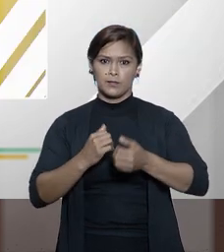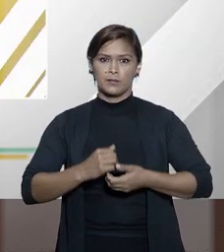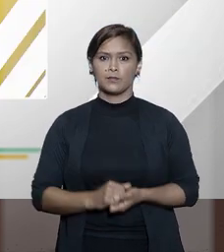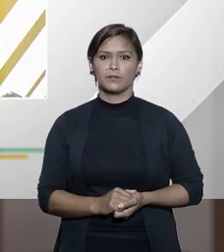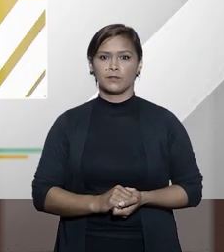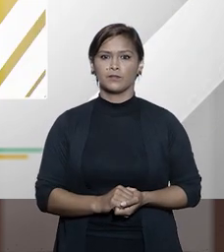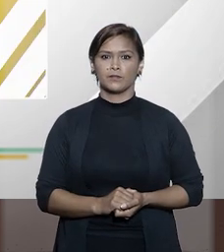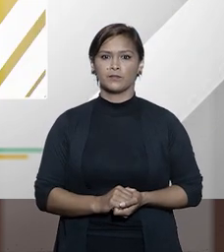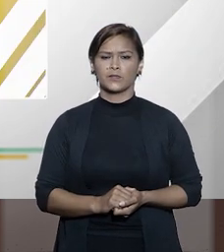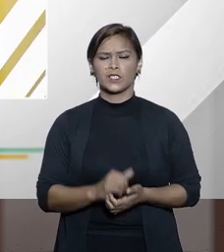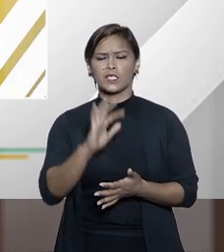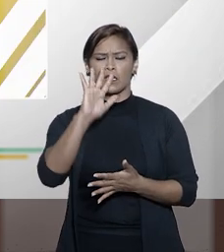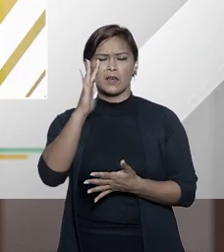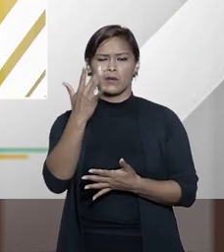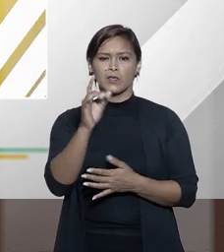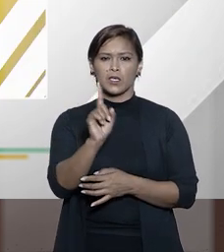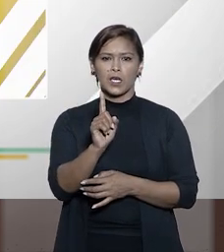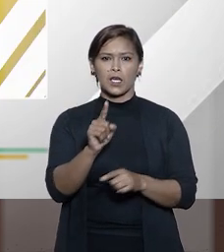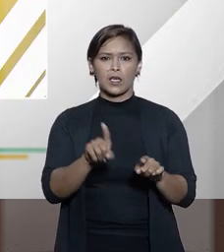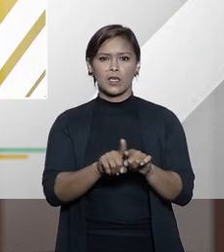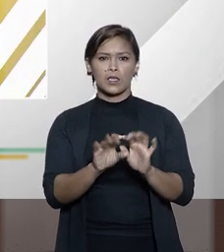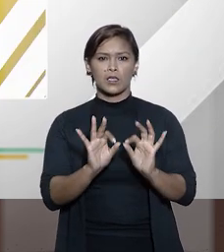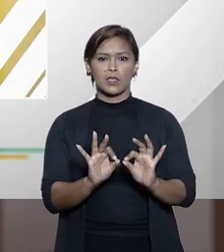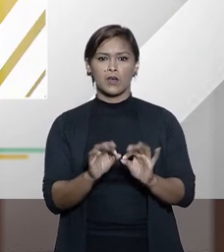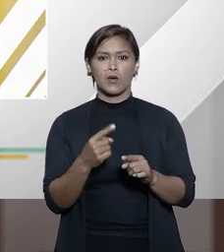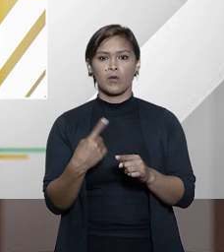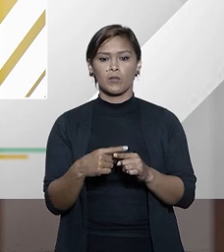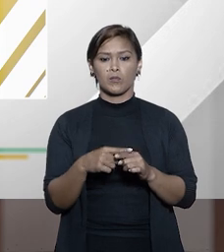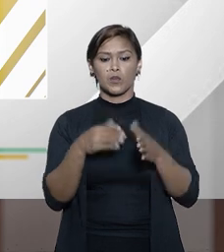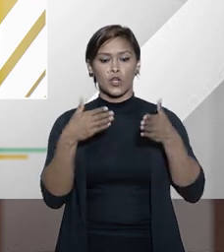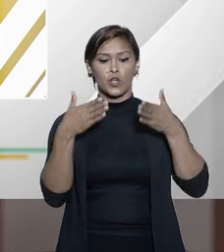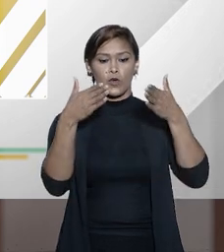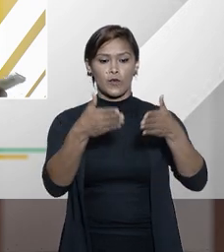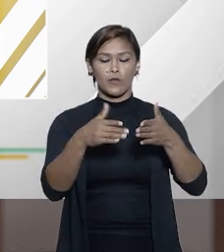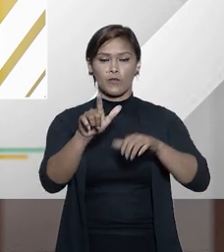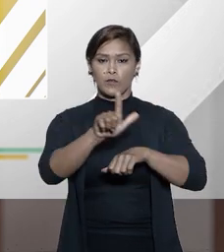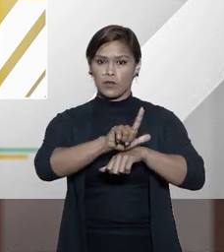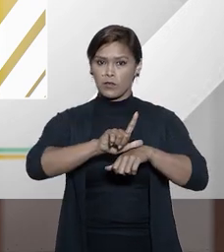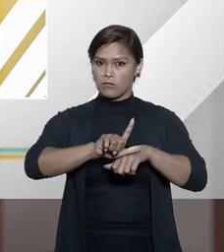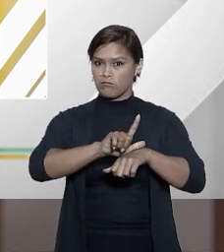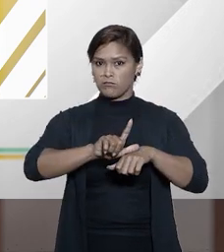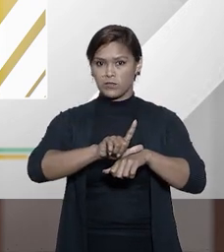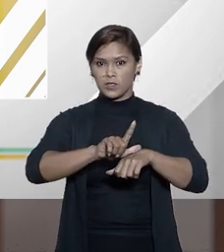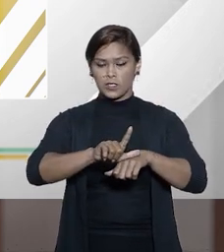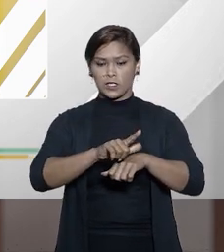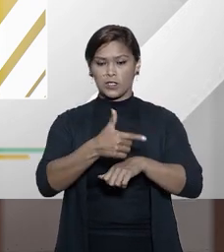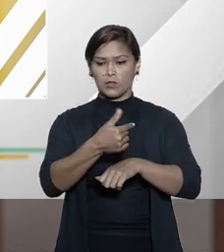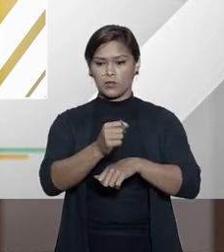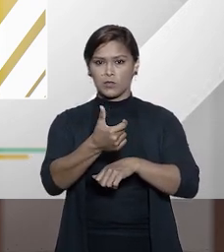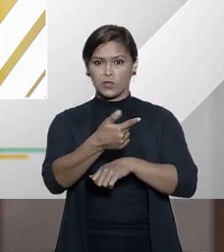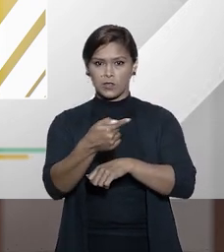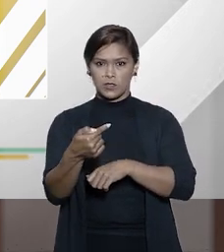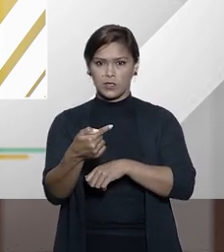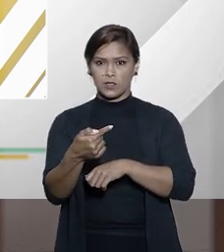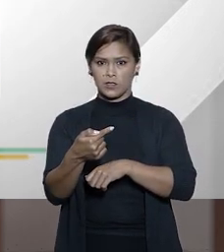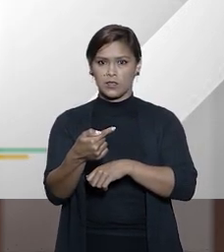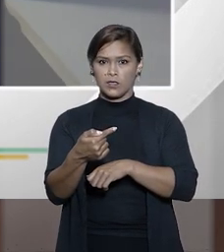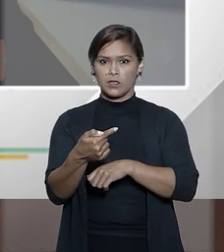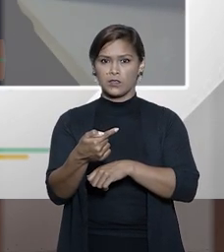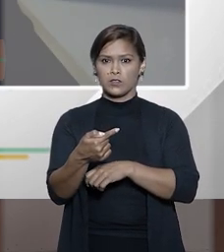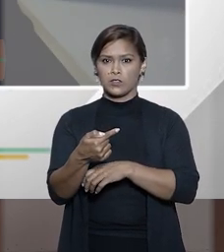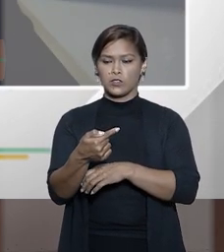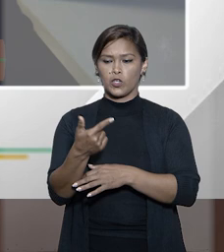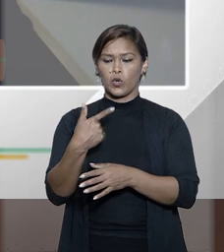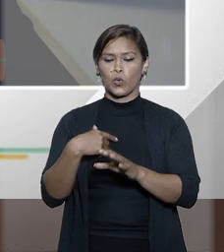eu creio que não e creio que o o objetivo do legislador em 2017 quando